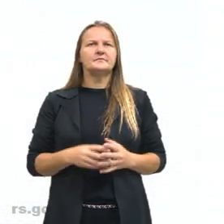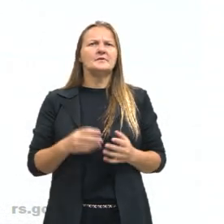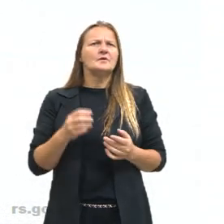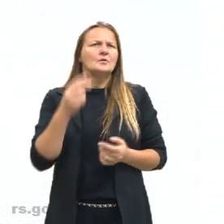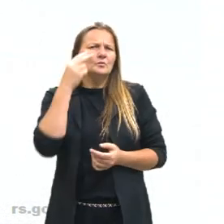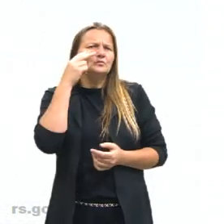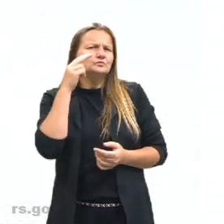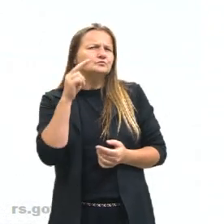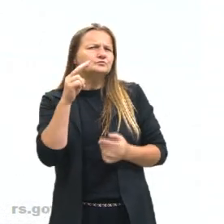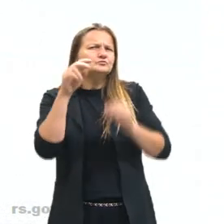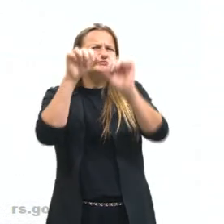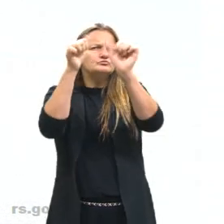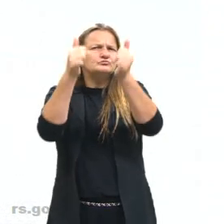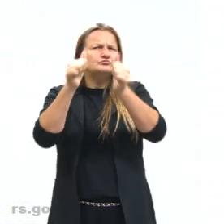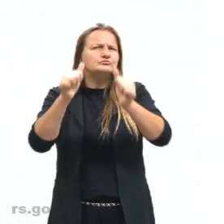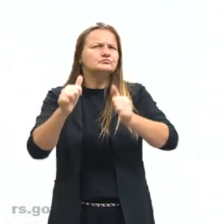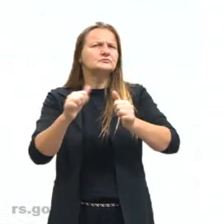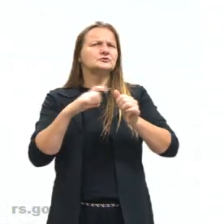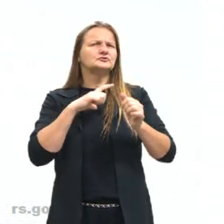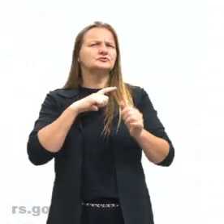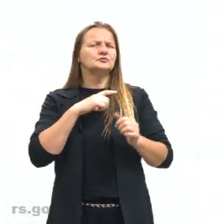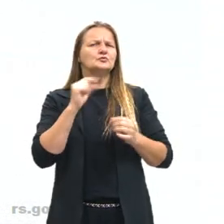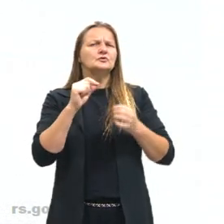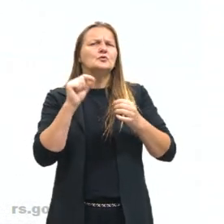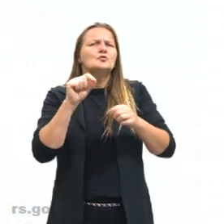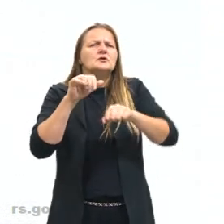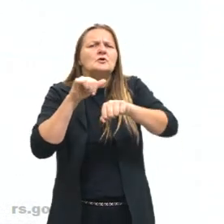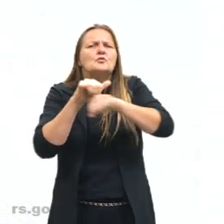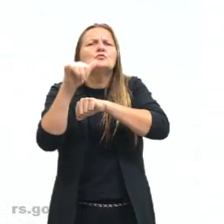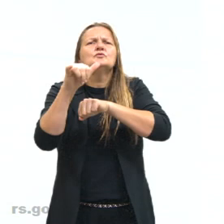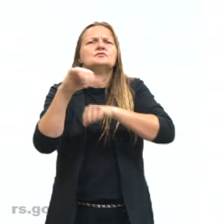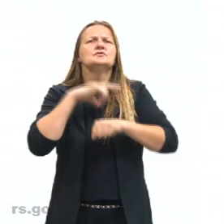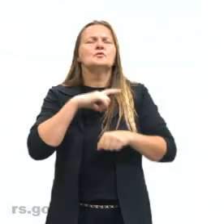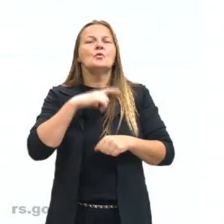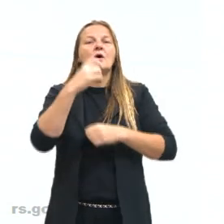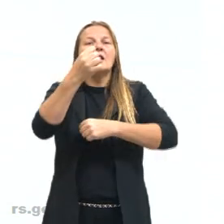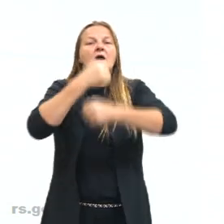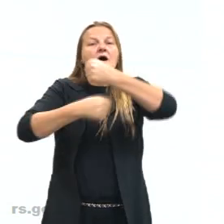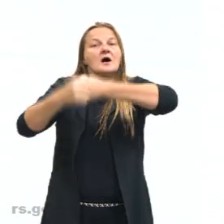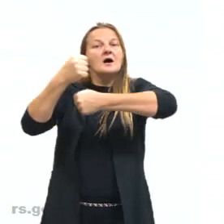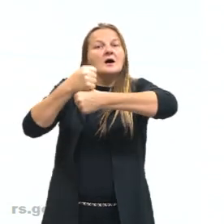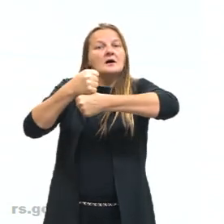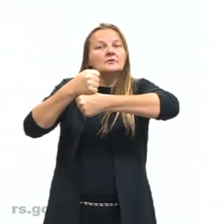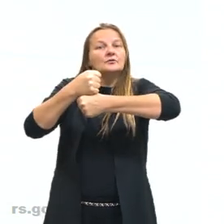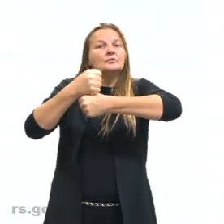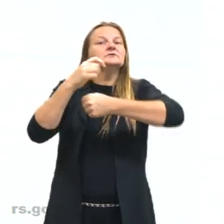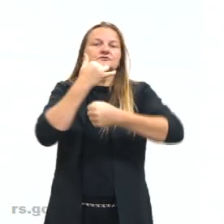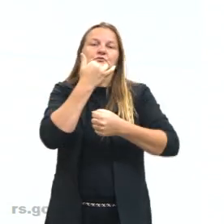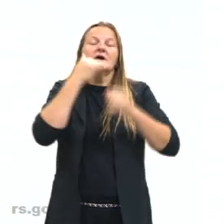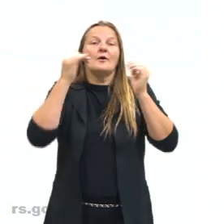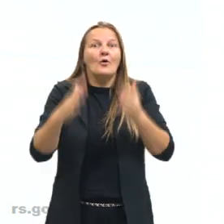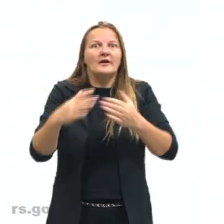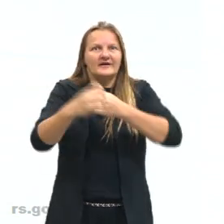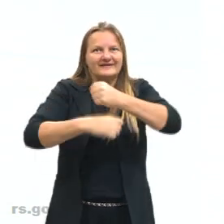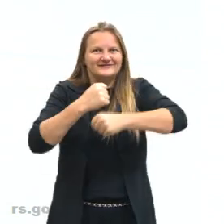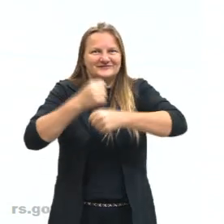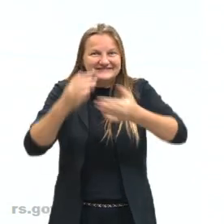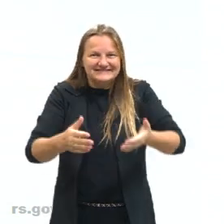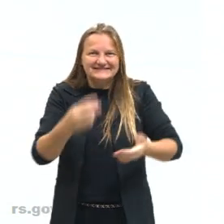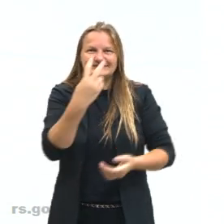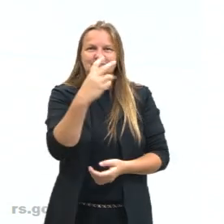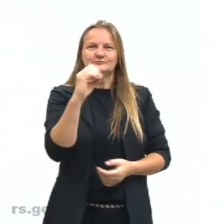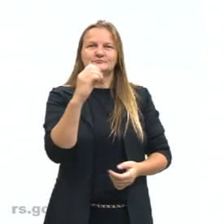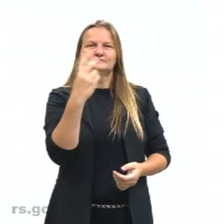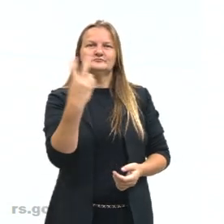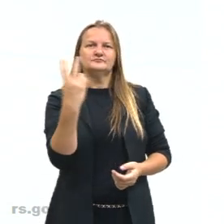Olha, vamos numa situação, o que que aconteceu nesse ano de 2022, né? Nós tivemos aí 85% dos